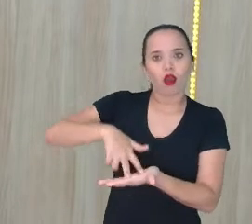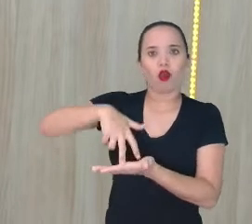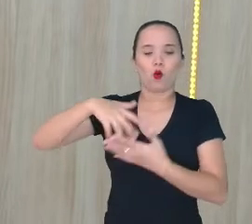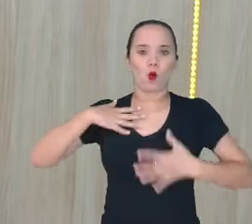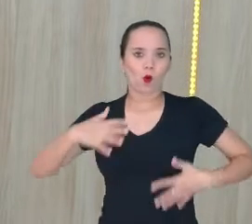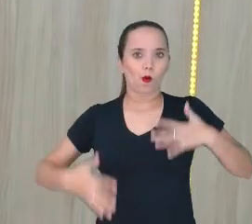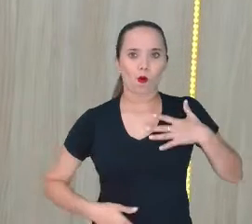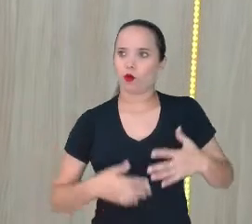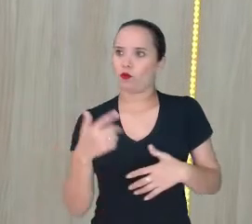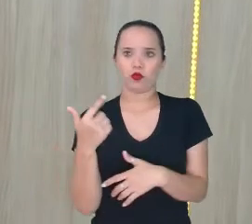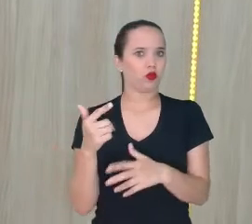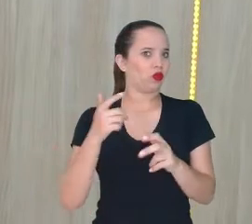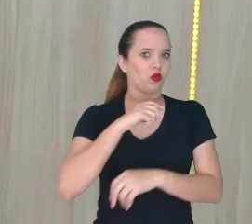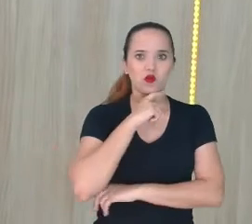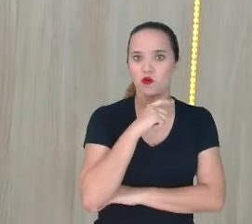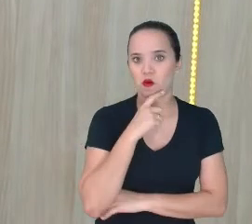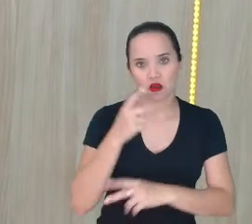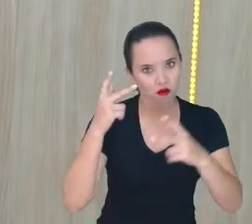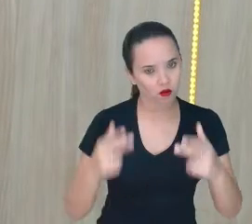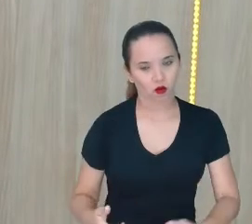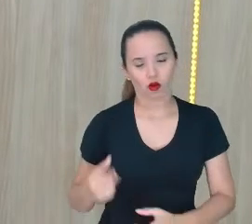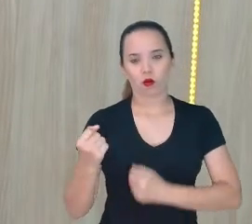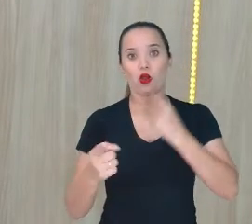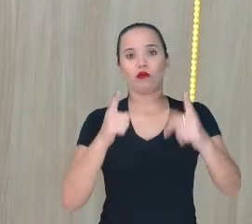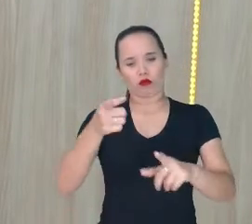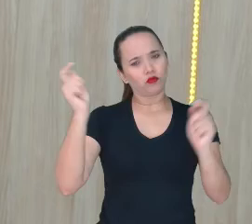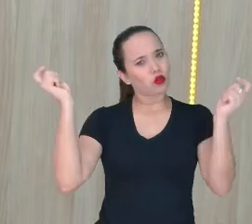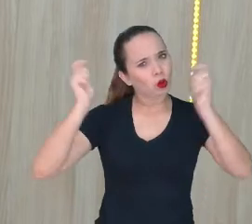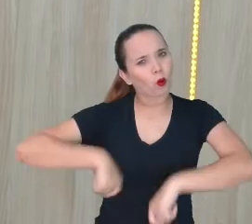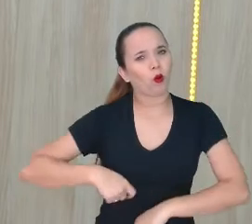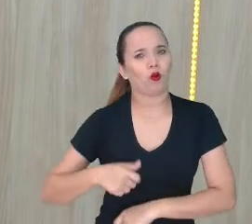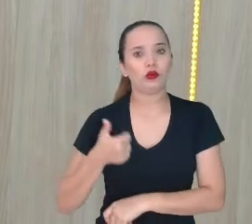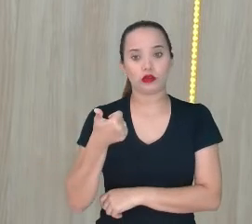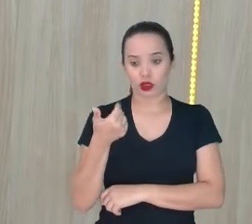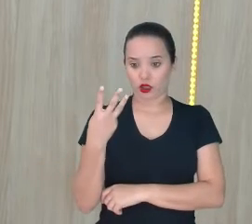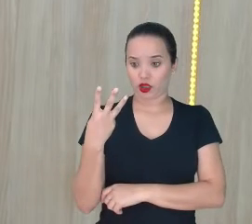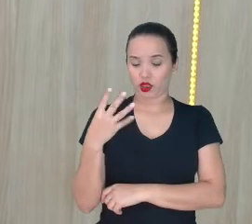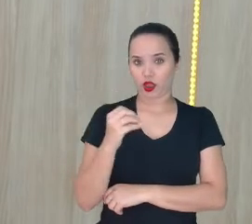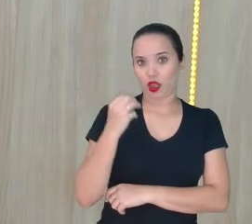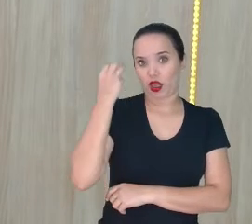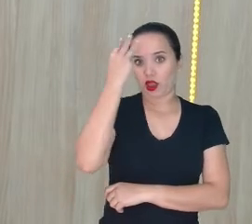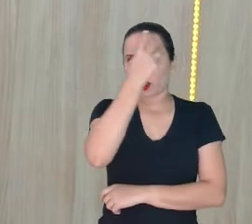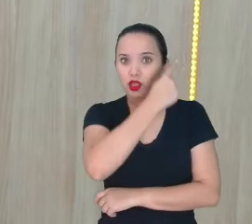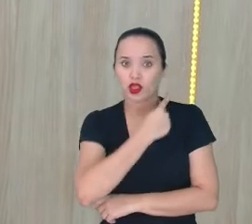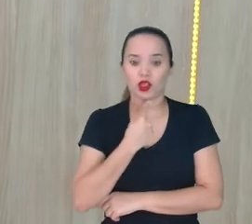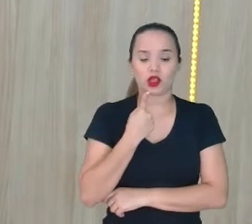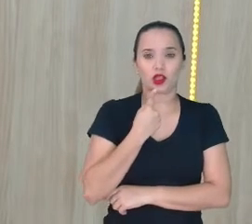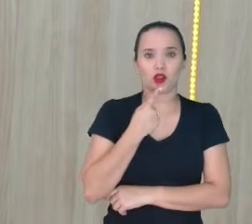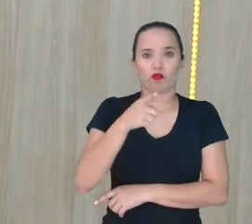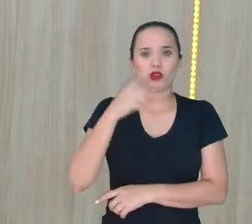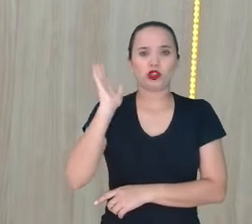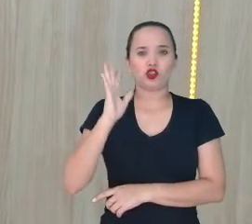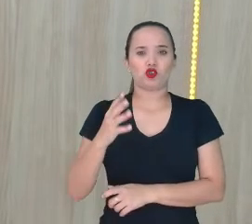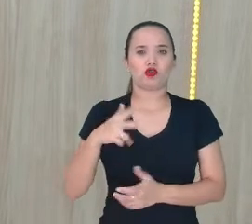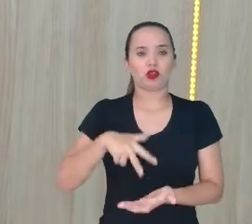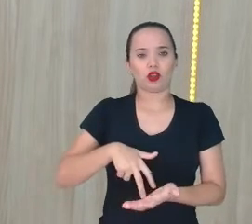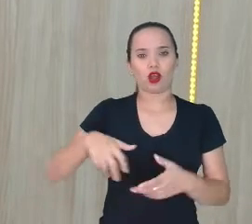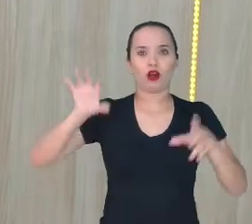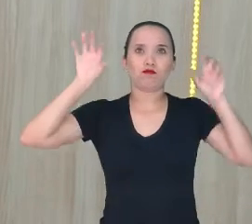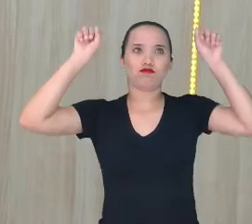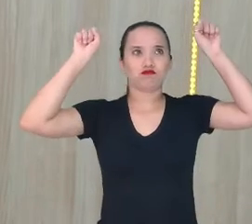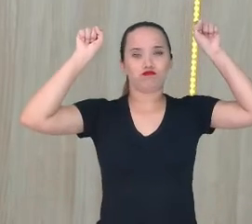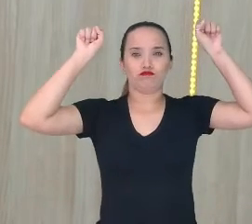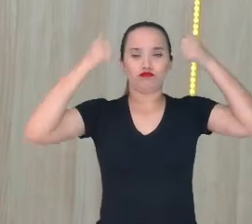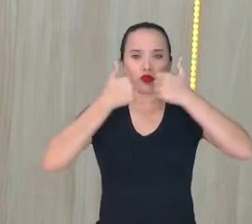passar aqui Meia hora em pé No ônibus Você já sente Professora Quando a teira maior Que já vai no ar Aí descansa